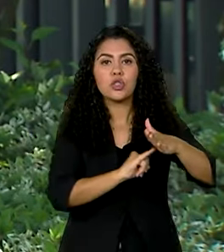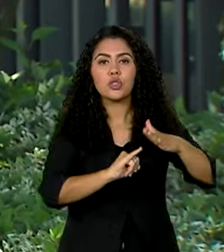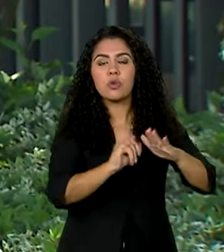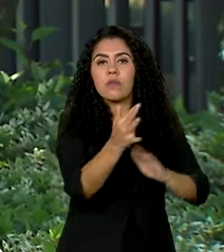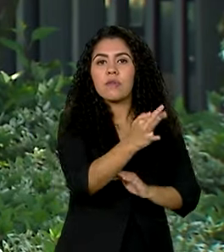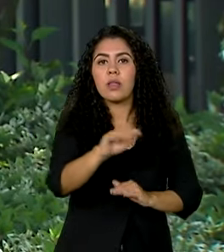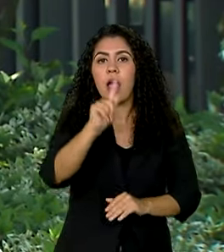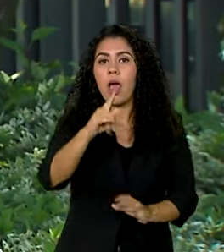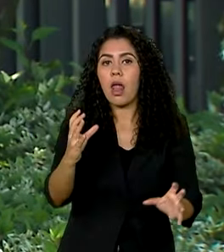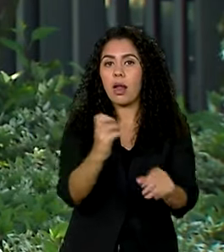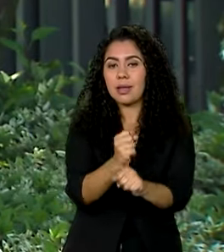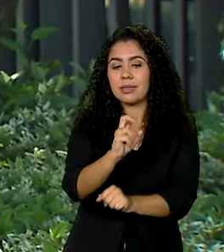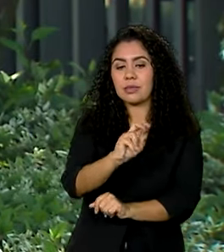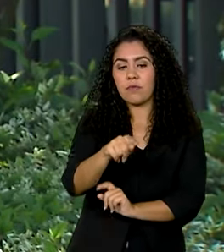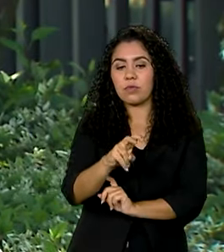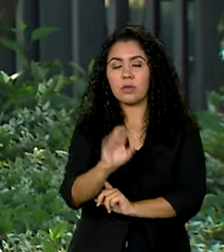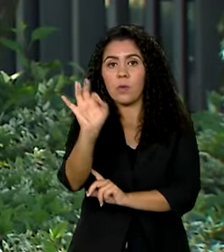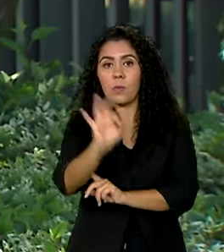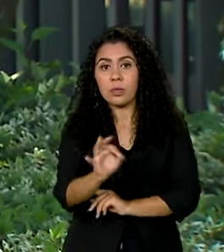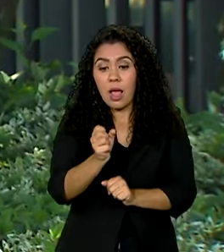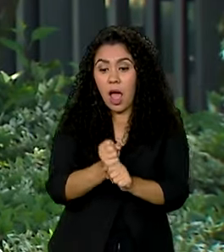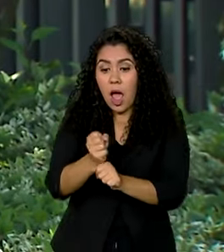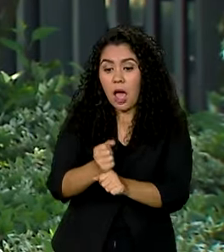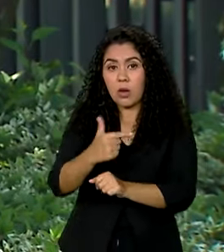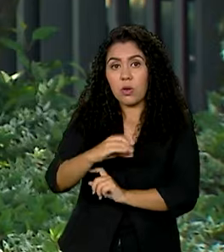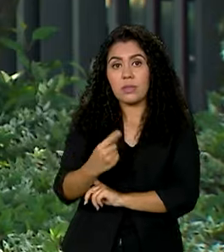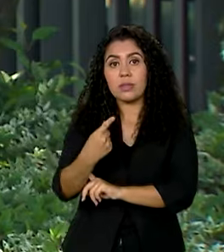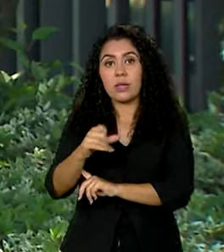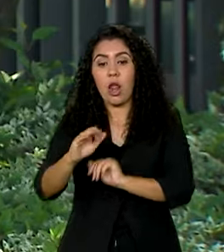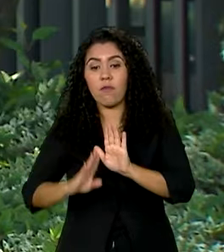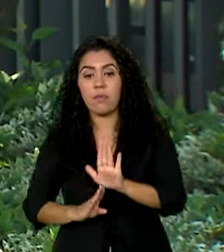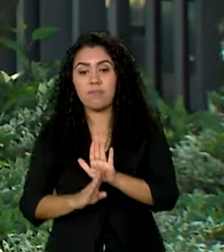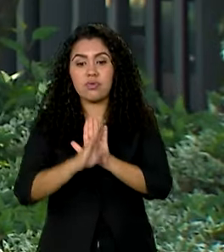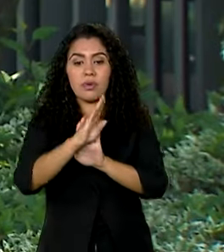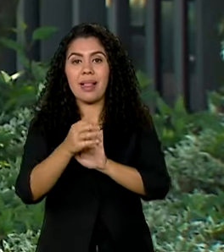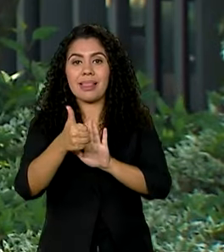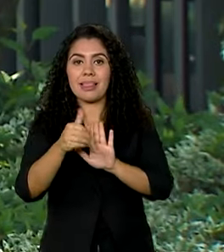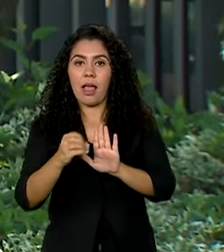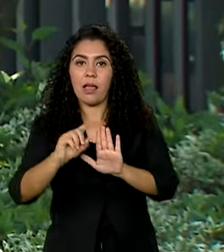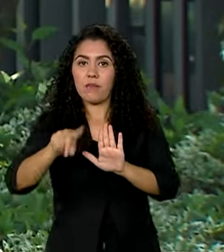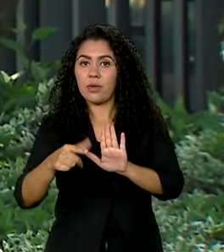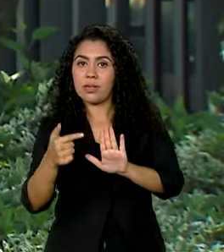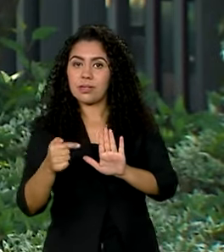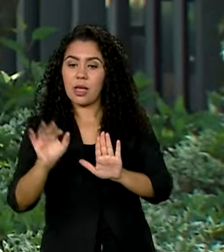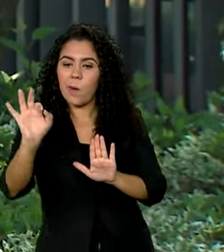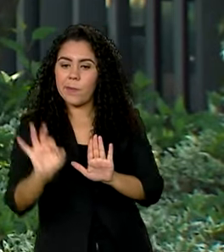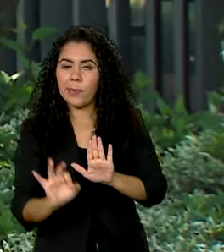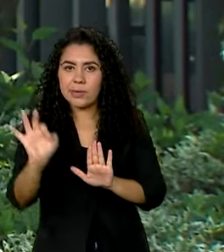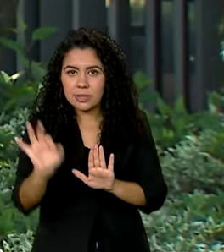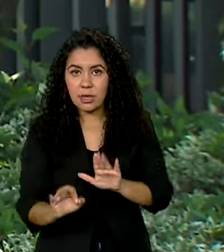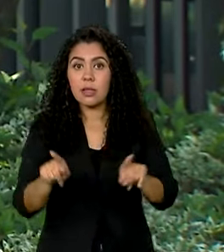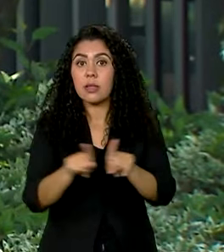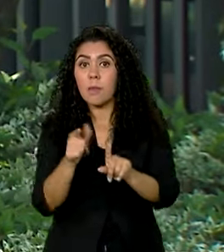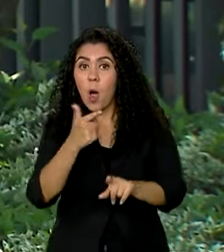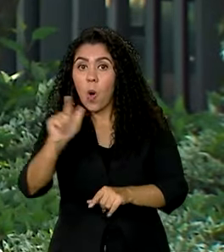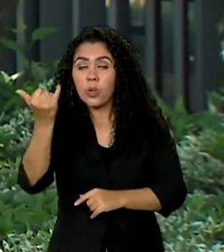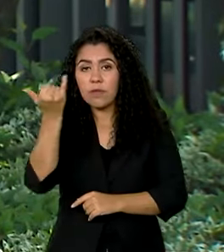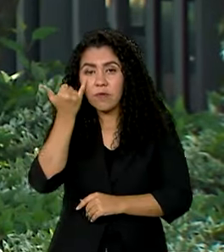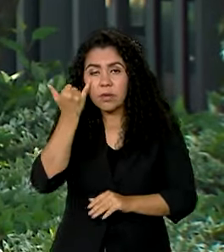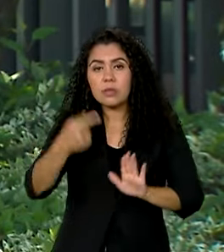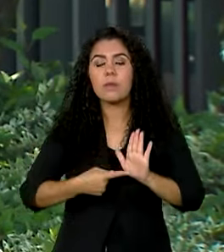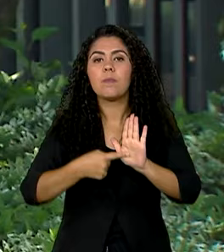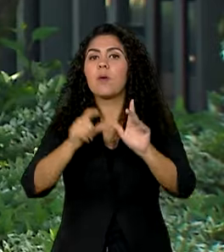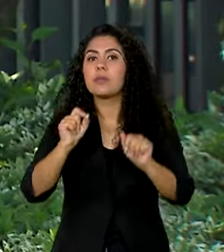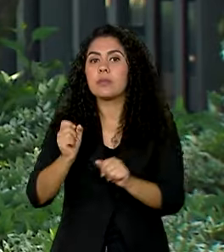5,5% e, em 2019, passaram a representar 10,7%. Um outro dado mostra que,